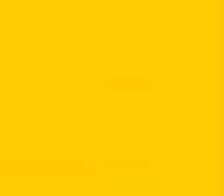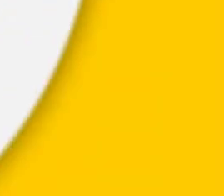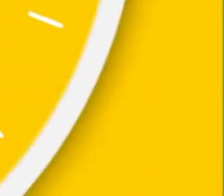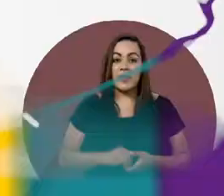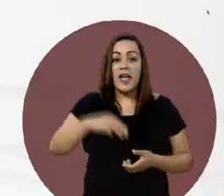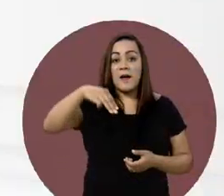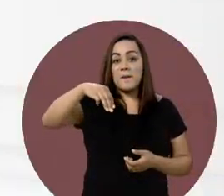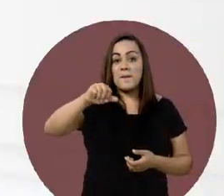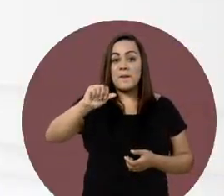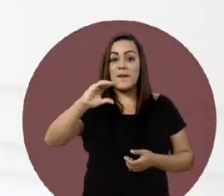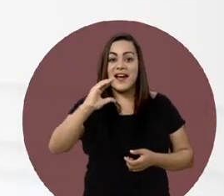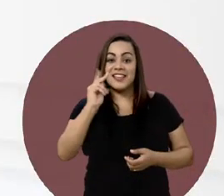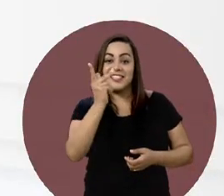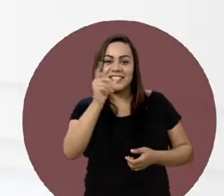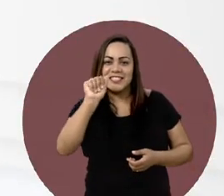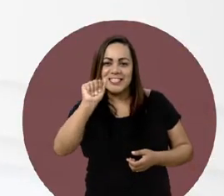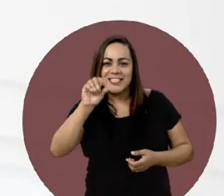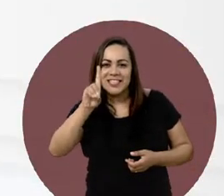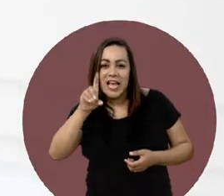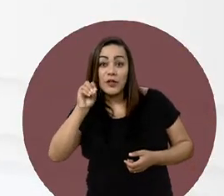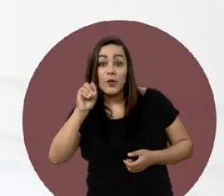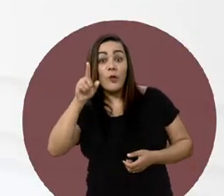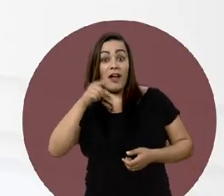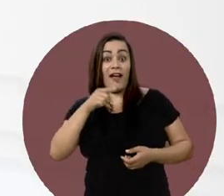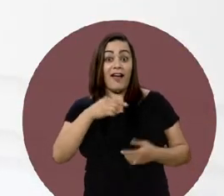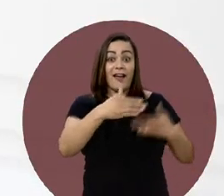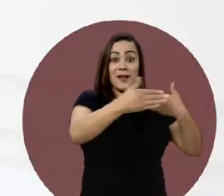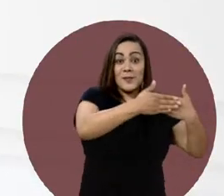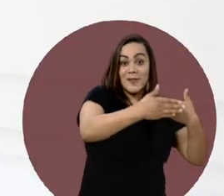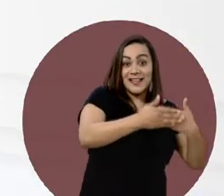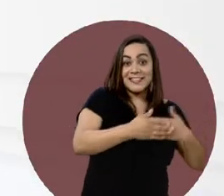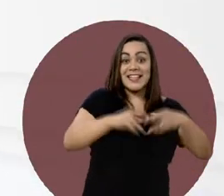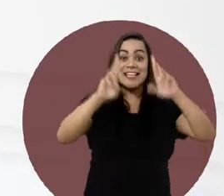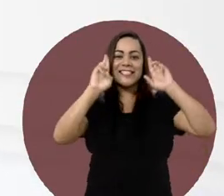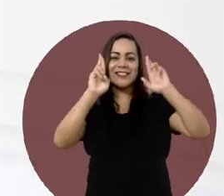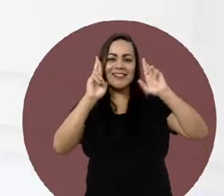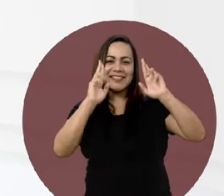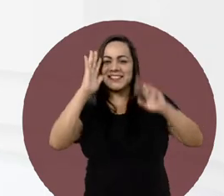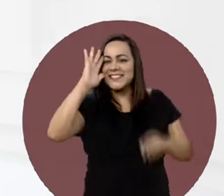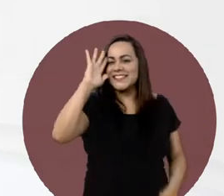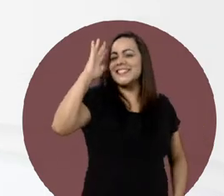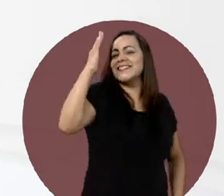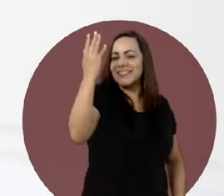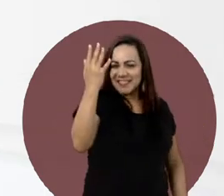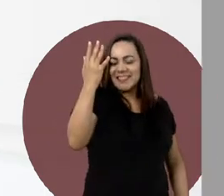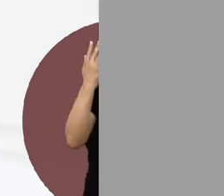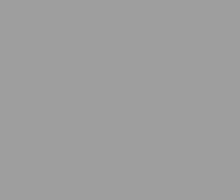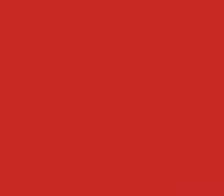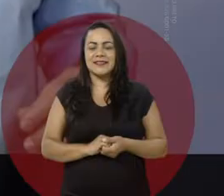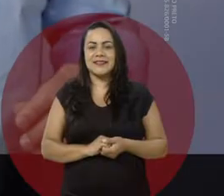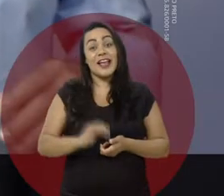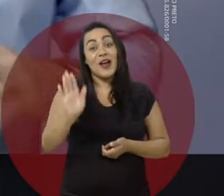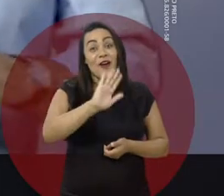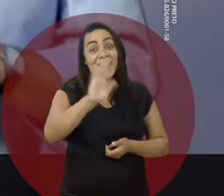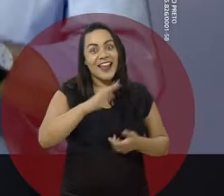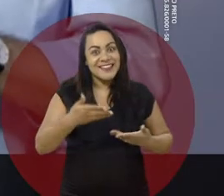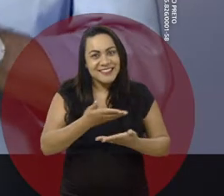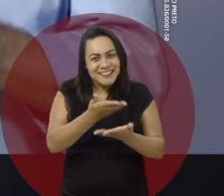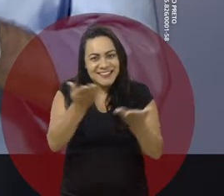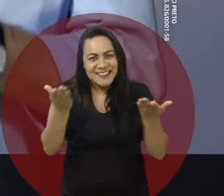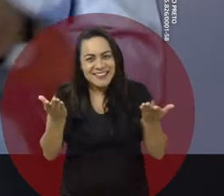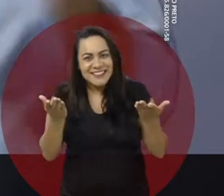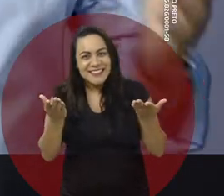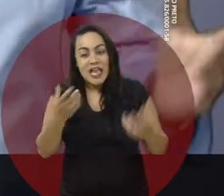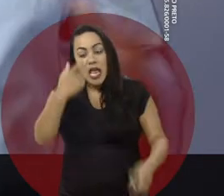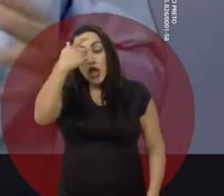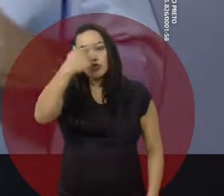13! Machado é pra Ribeirão, a esperança, a solução. Olá minha